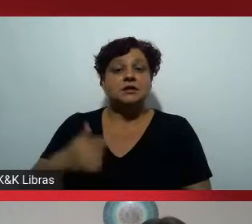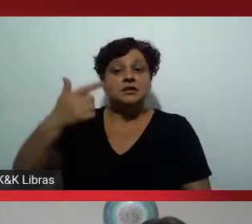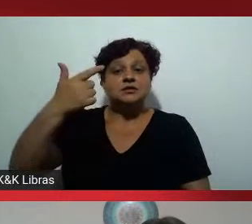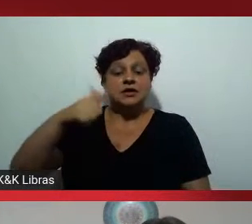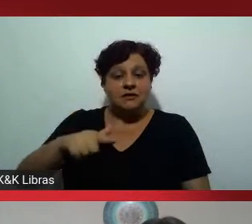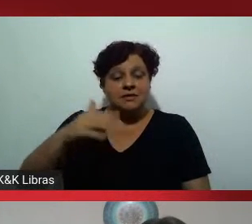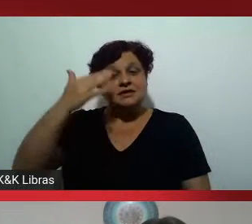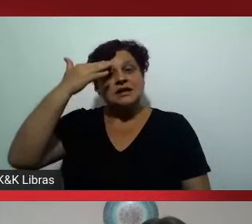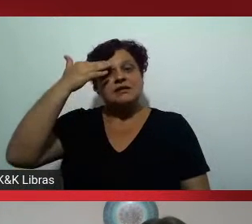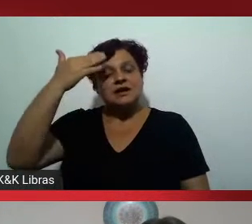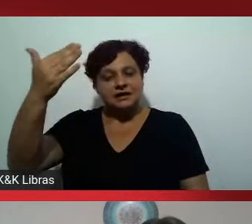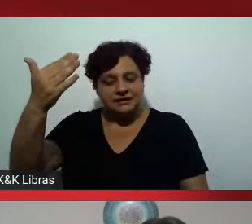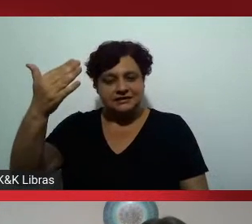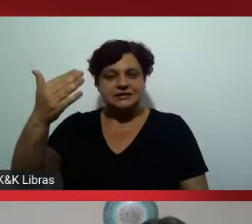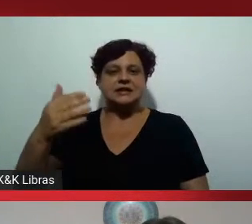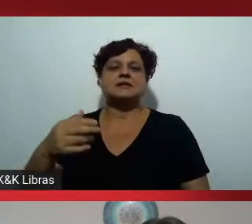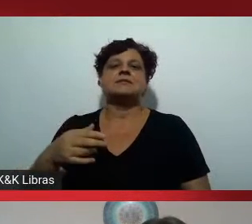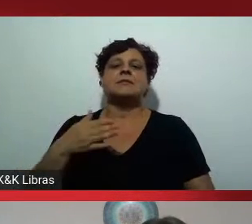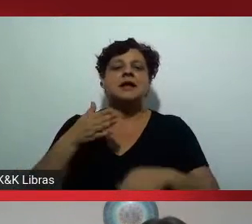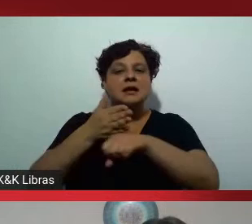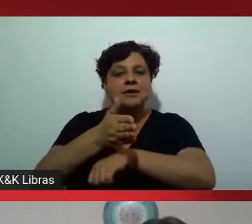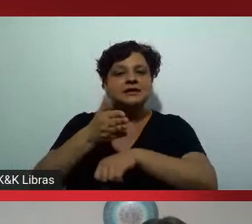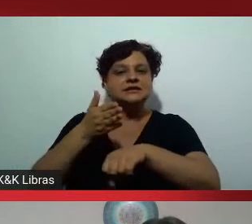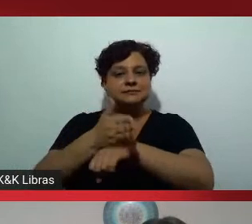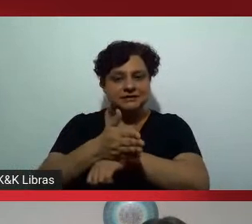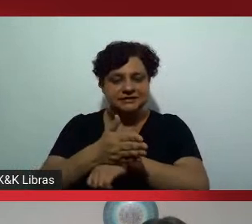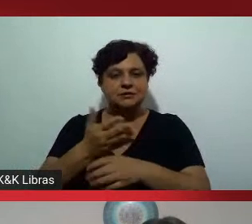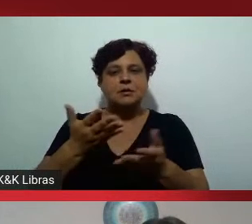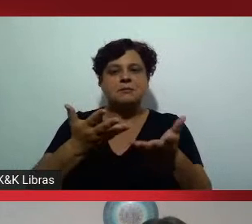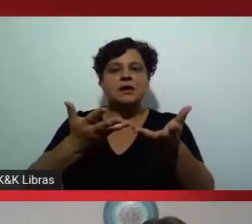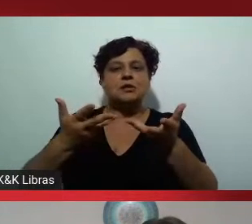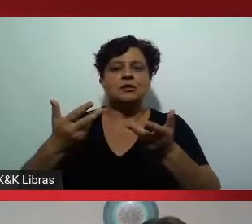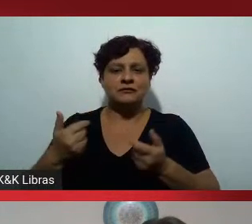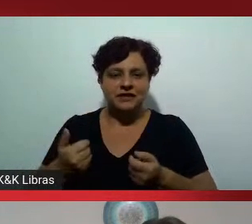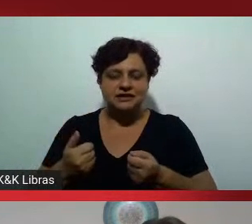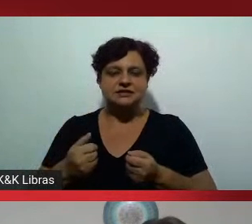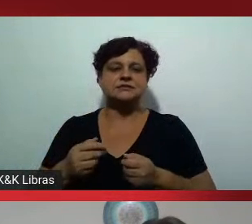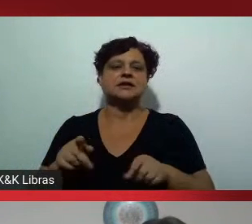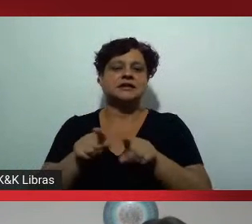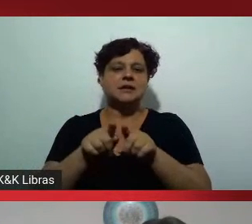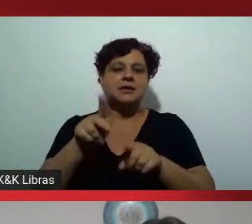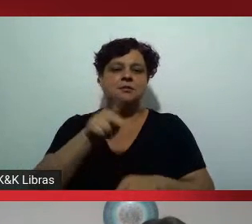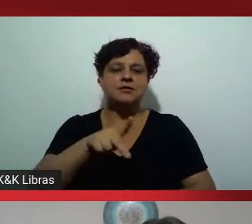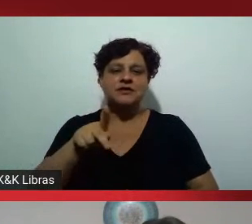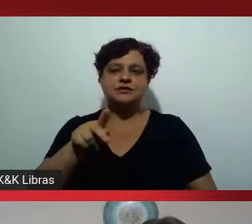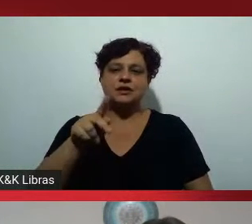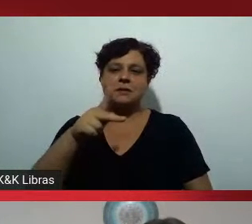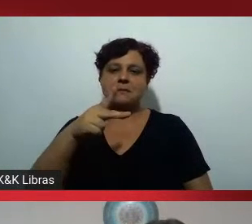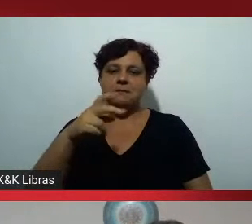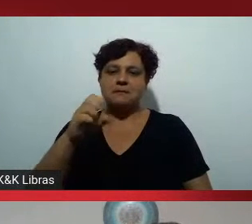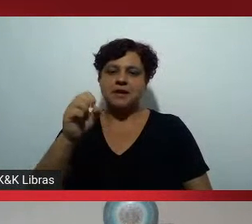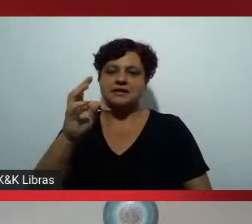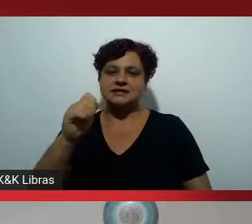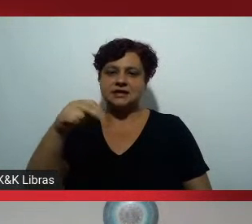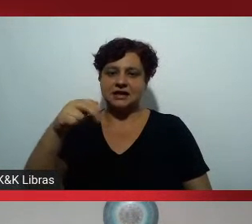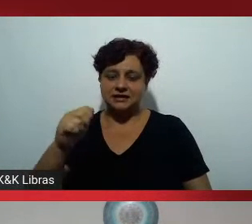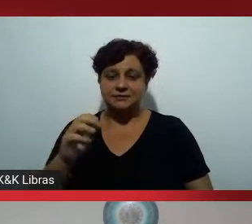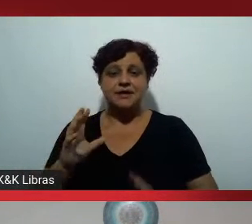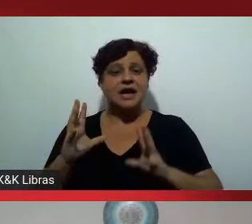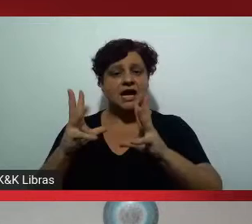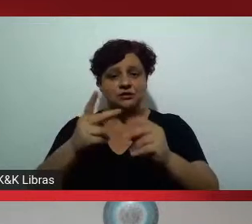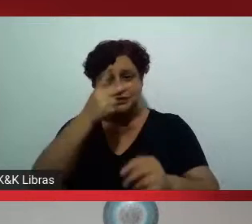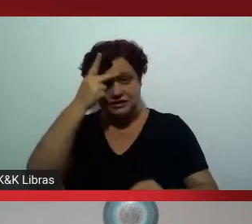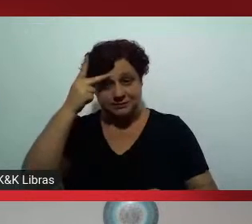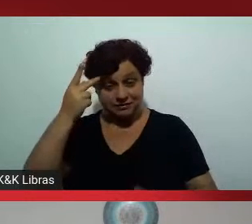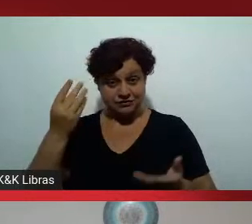mais uma vez agradecer pela pela participação aqui pelo convite realizado pelo Maurício Pestana agradecer os colegas de painel que é